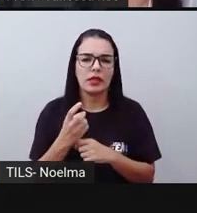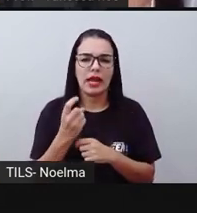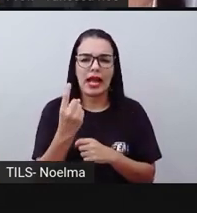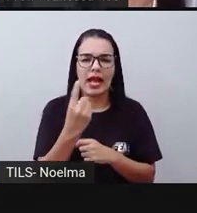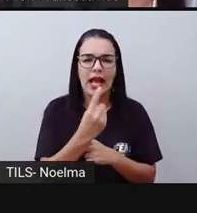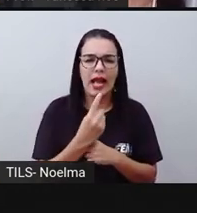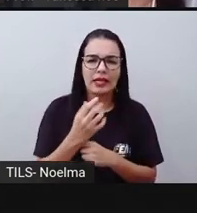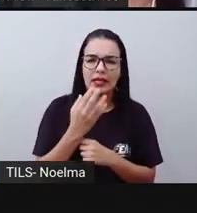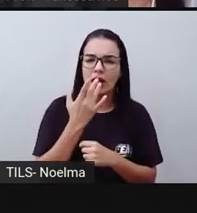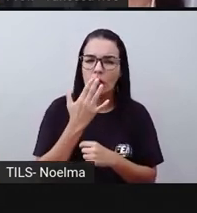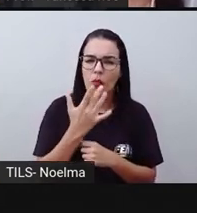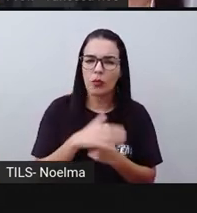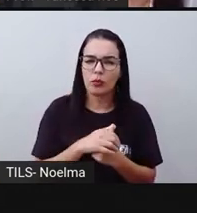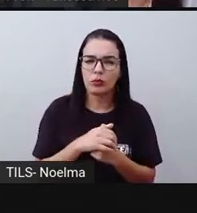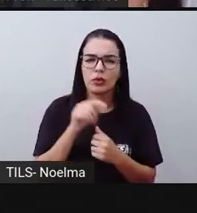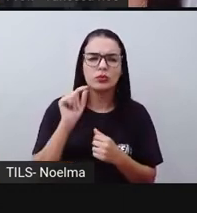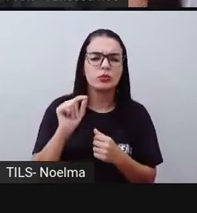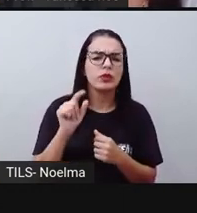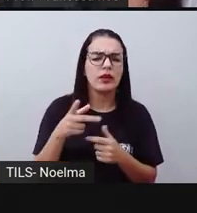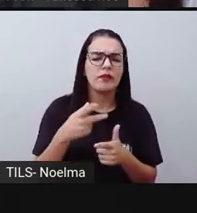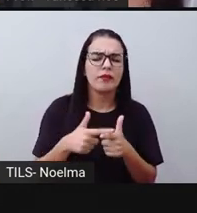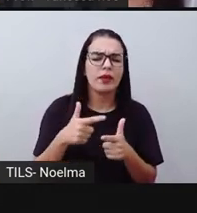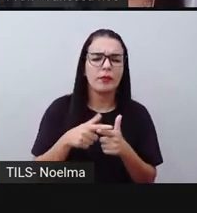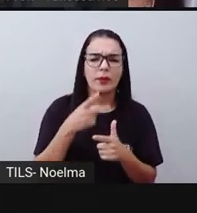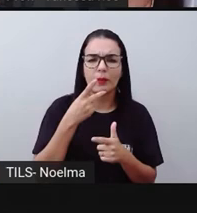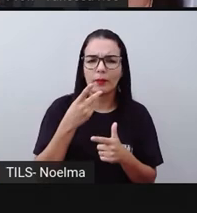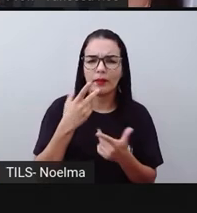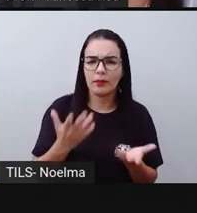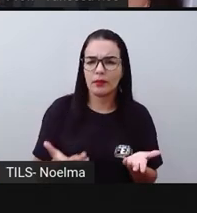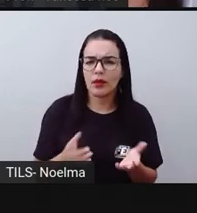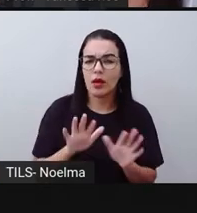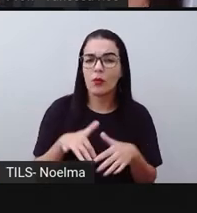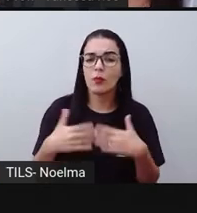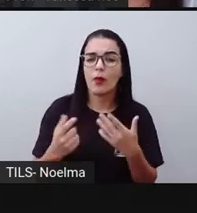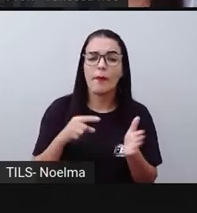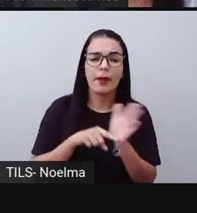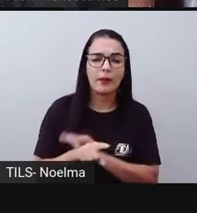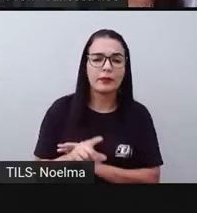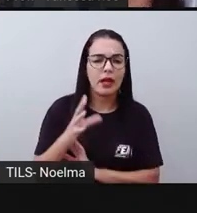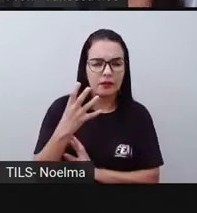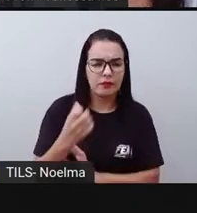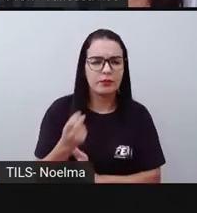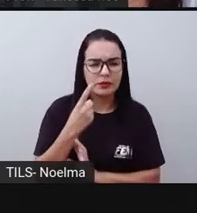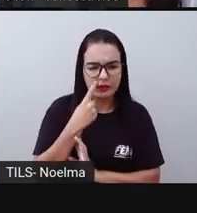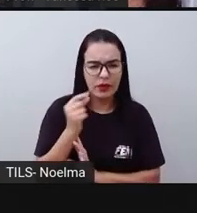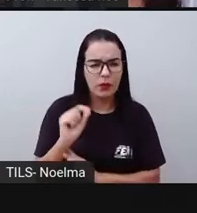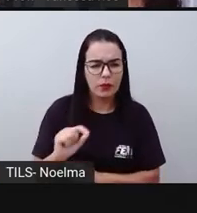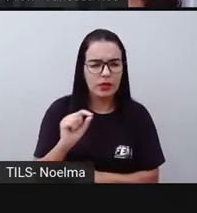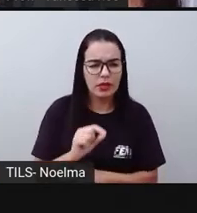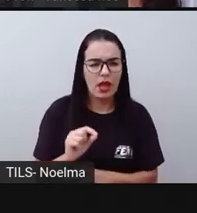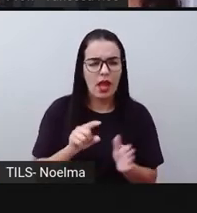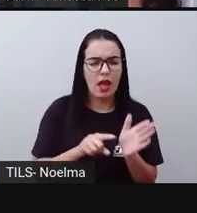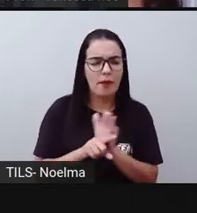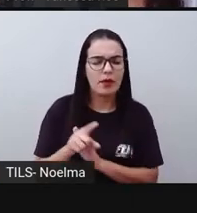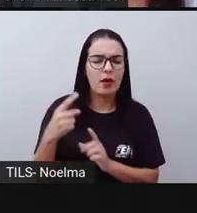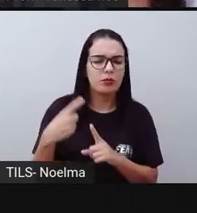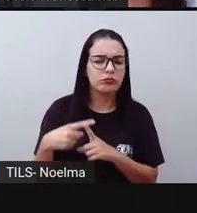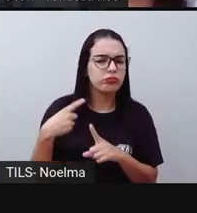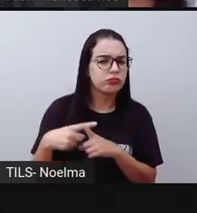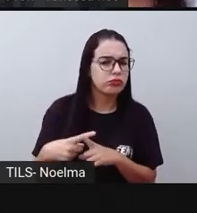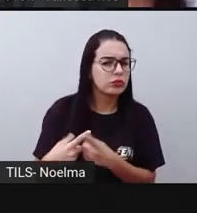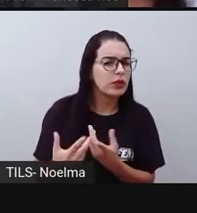bolinhas de cada cor? Do que fala o problema? Qual é a pergunta? Vamos resolvê-la usando qual